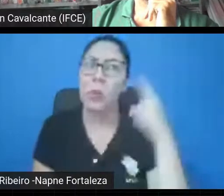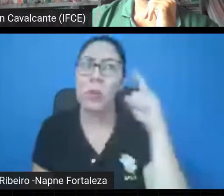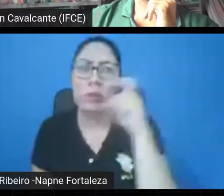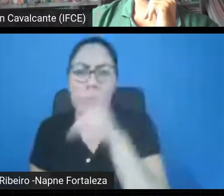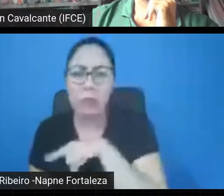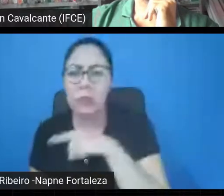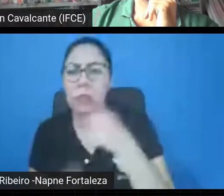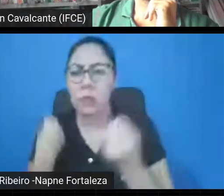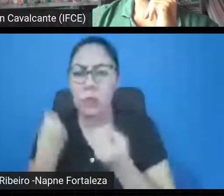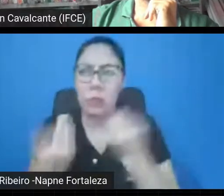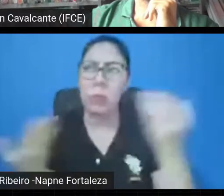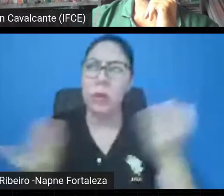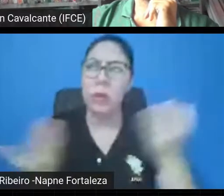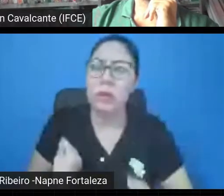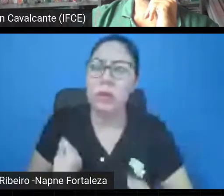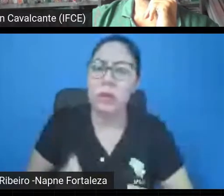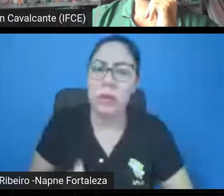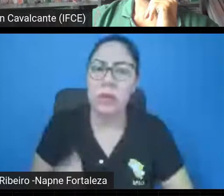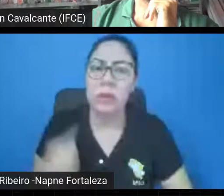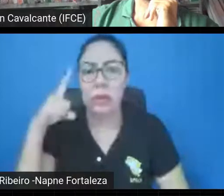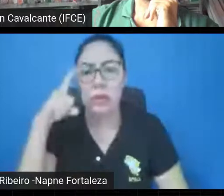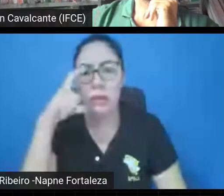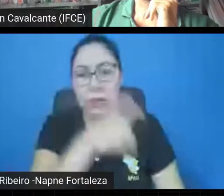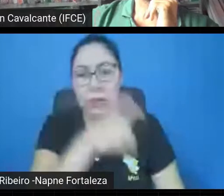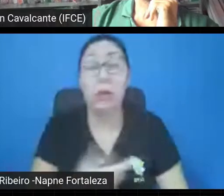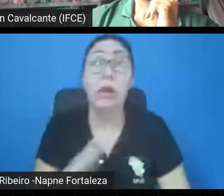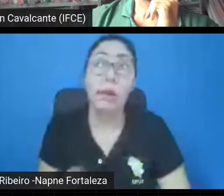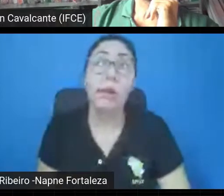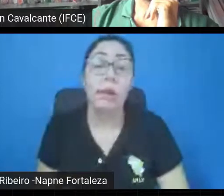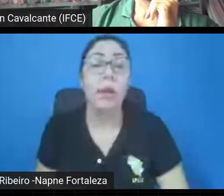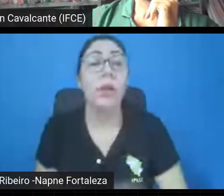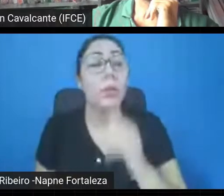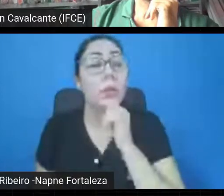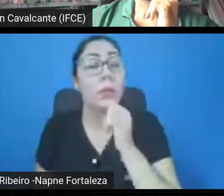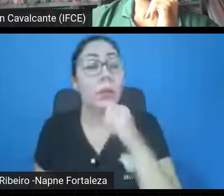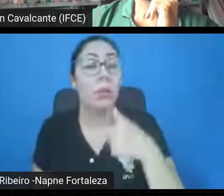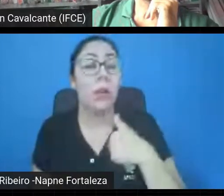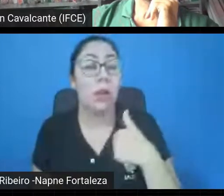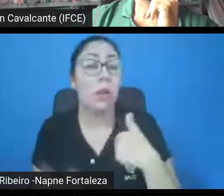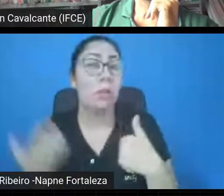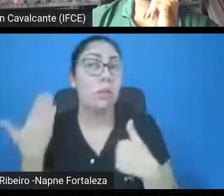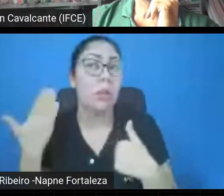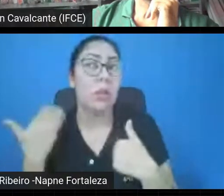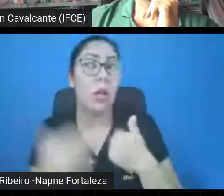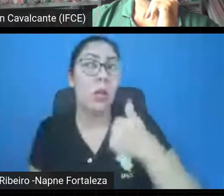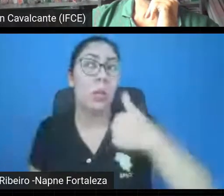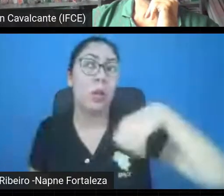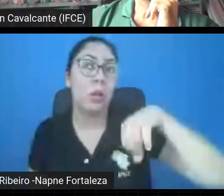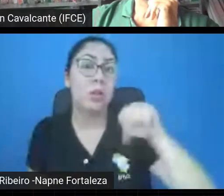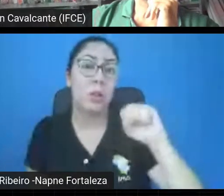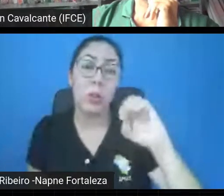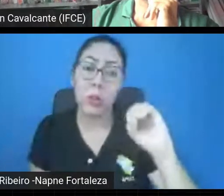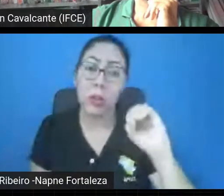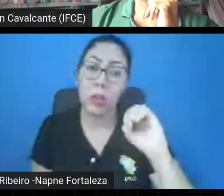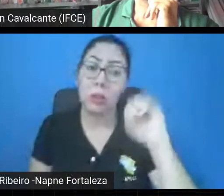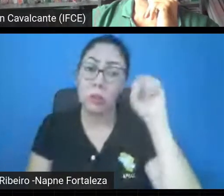olha, eu estou na astrofísica desde, fazendo mestrado, desde 1980, 81,